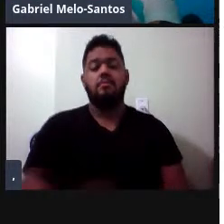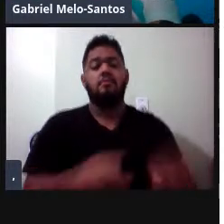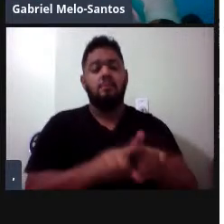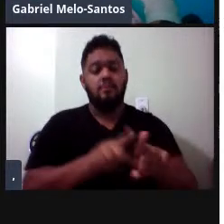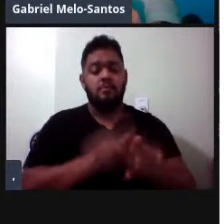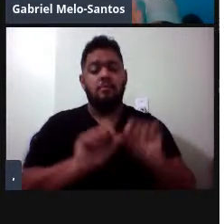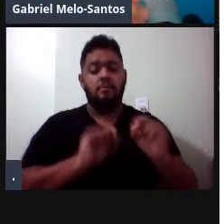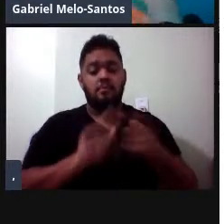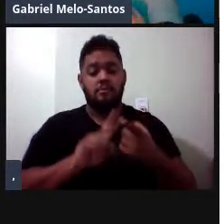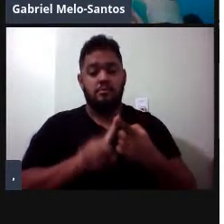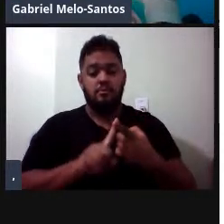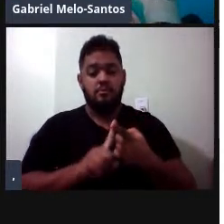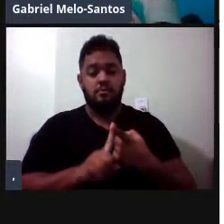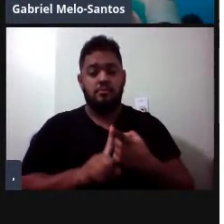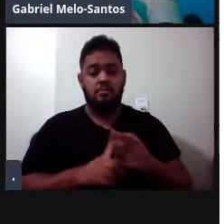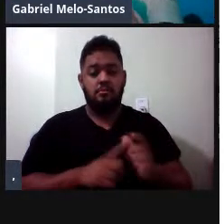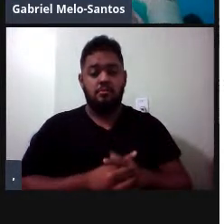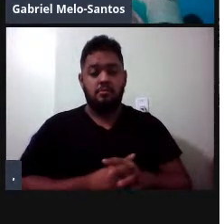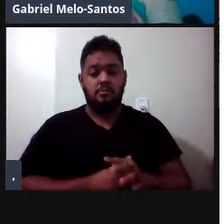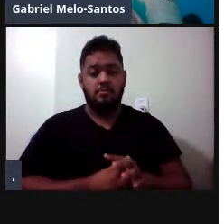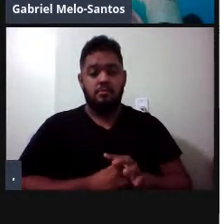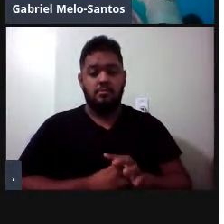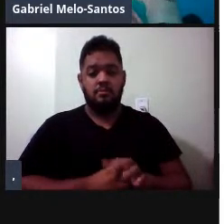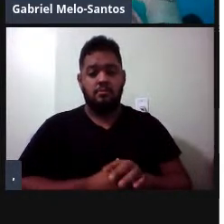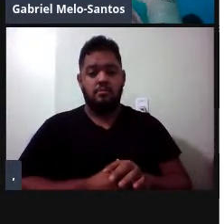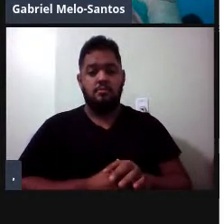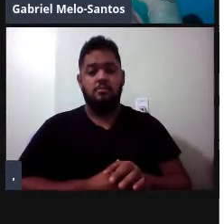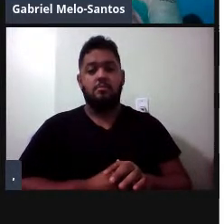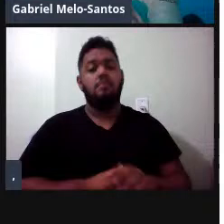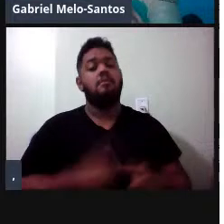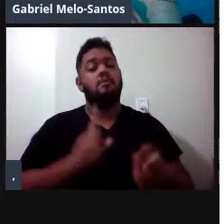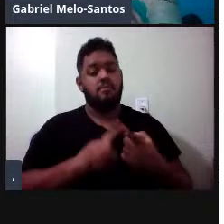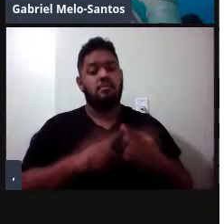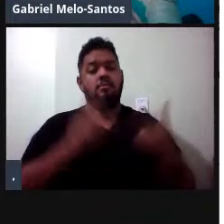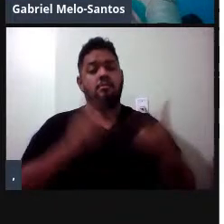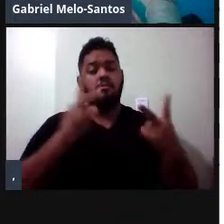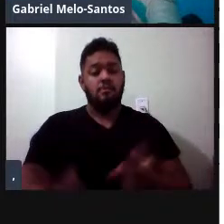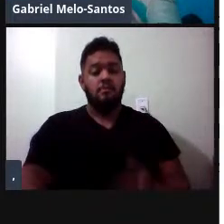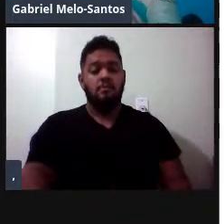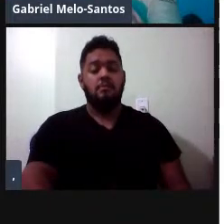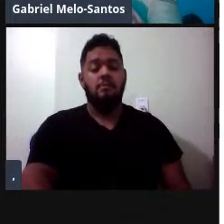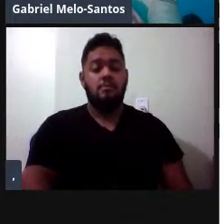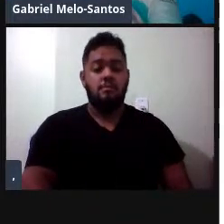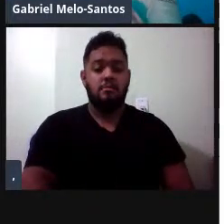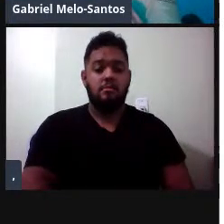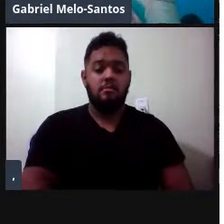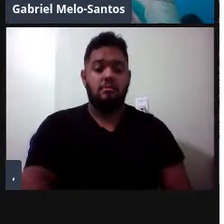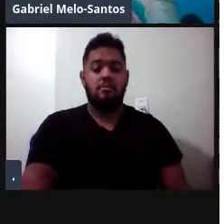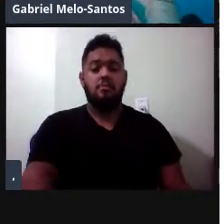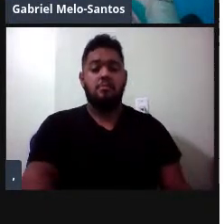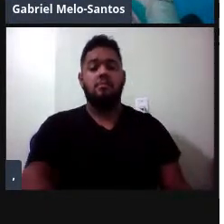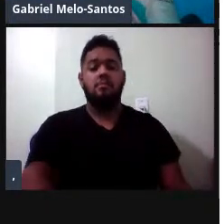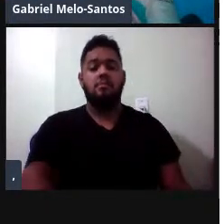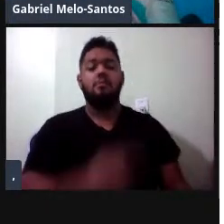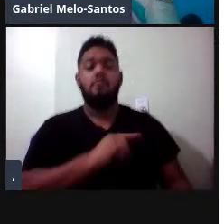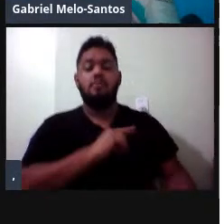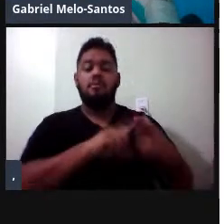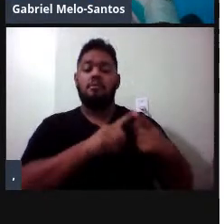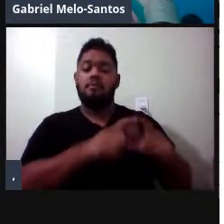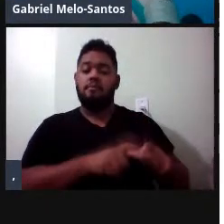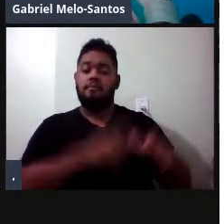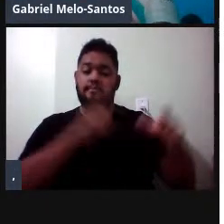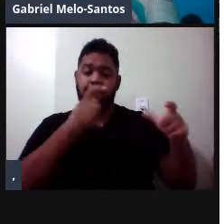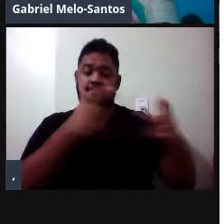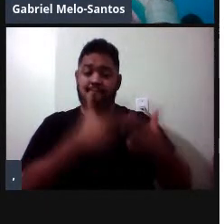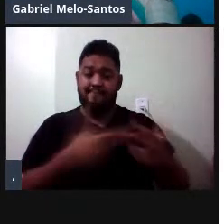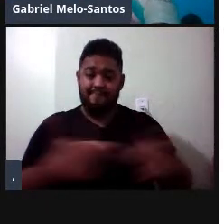vozes, produzidos pelo mesmo animal ao mesmo tempo, a gente tem aqui um componente, aqui o outro componente,